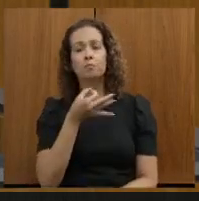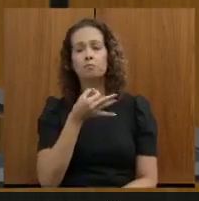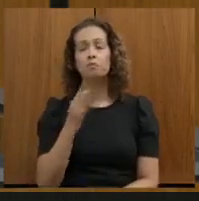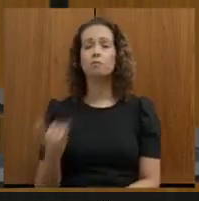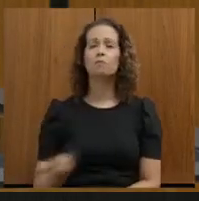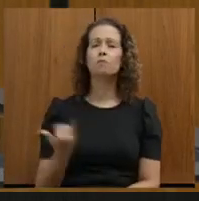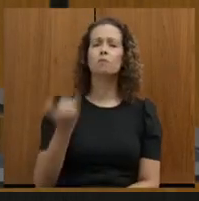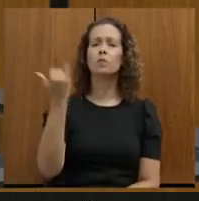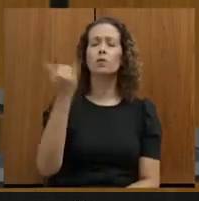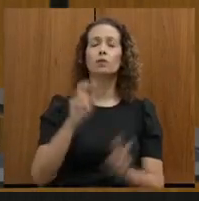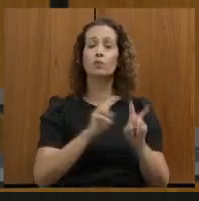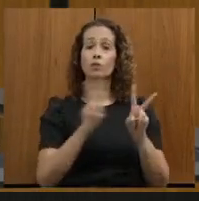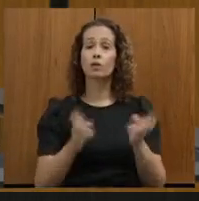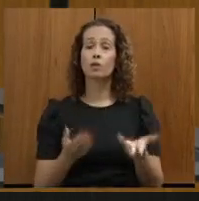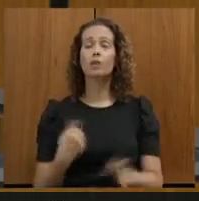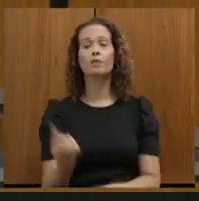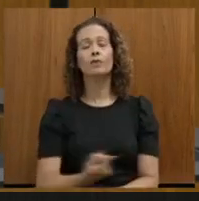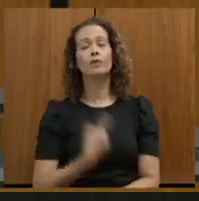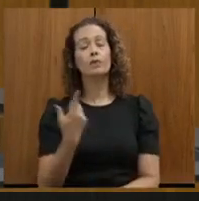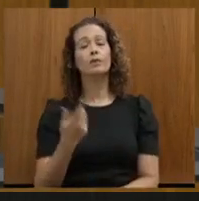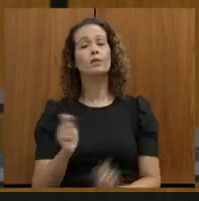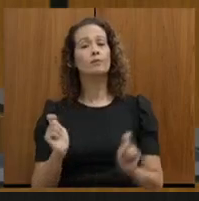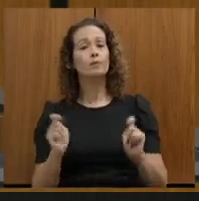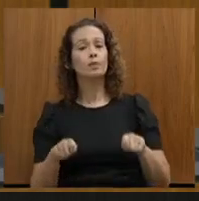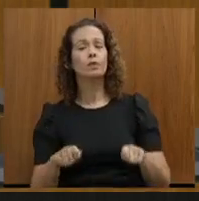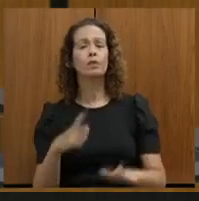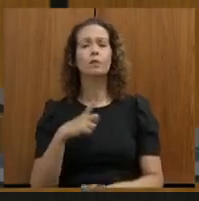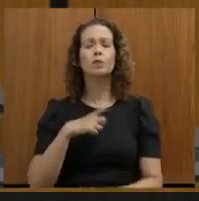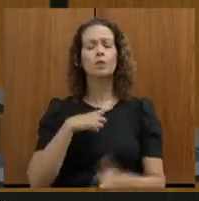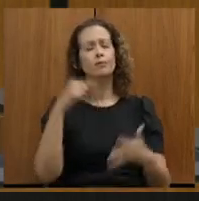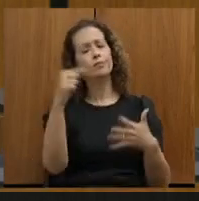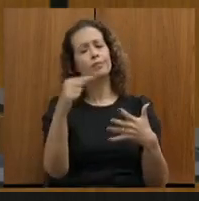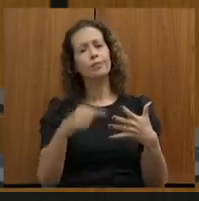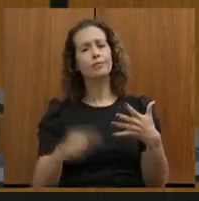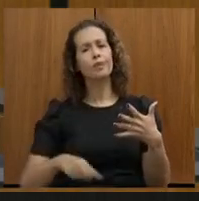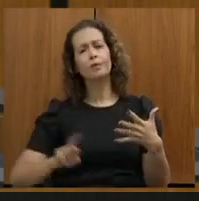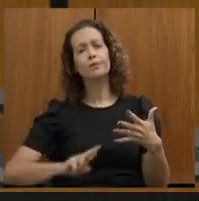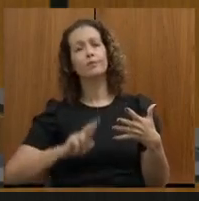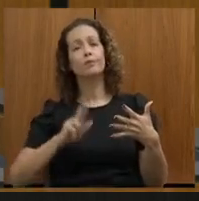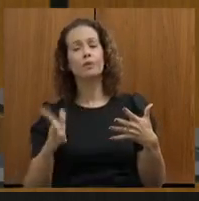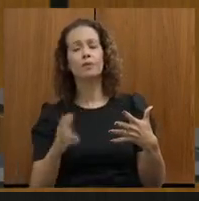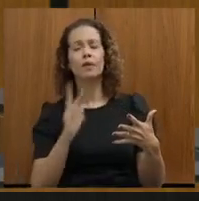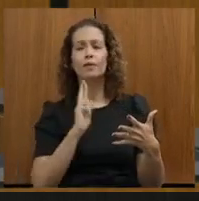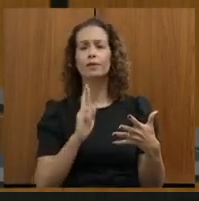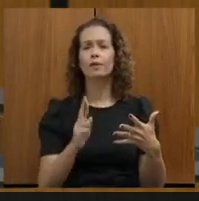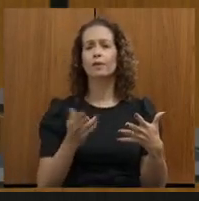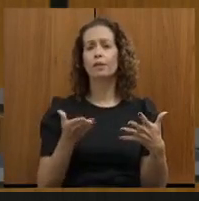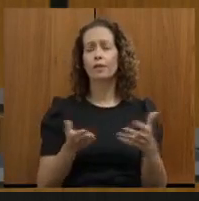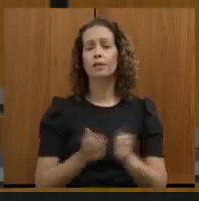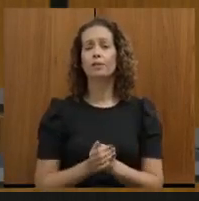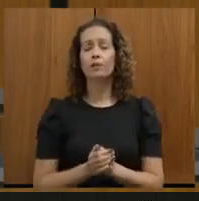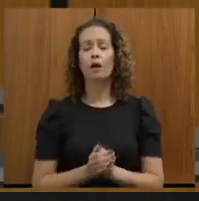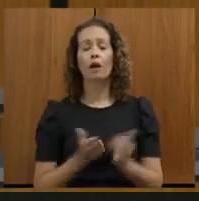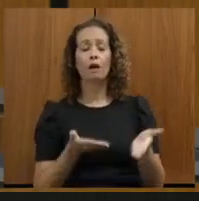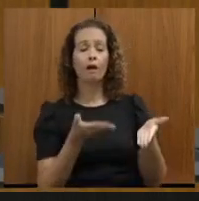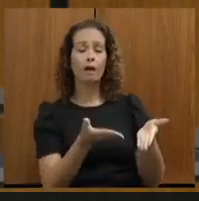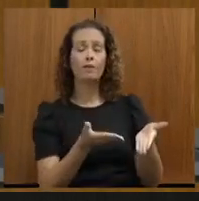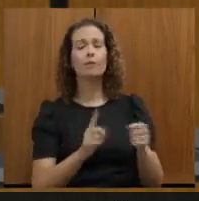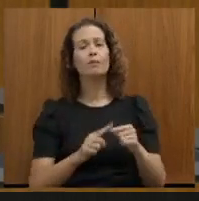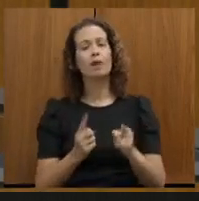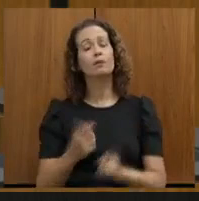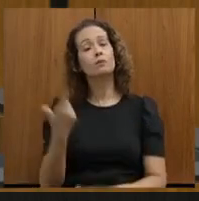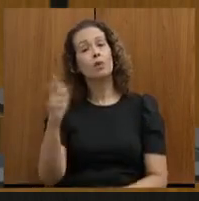acredito que nós poderemos ter outras alternativas que não esta, que tem um forte impacto,